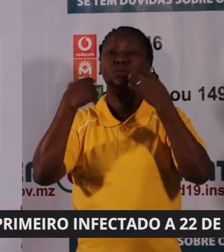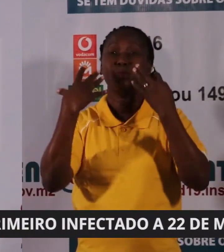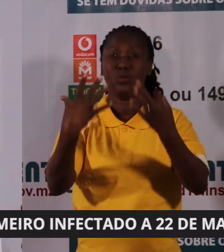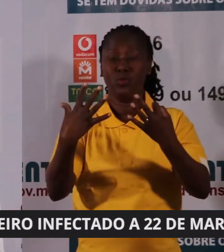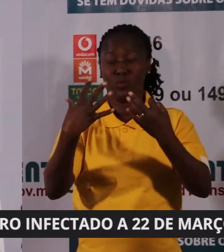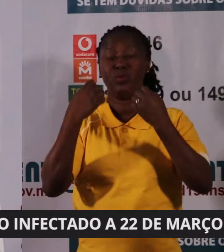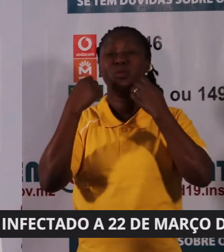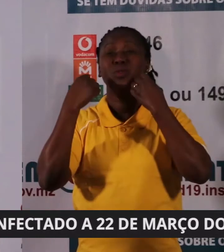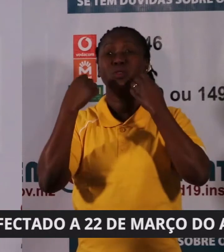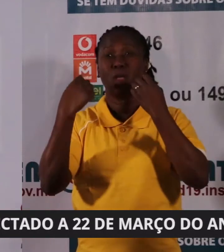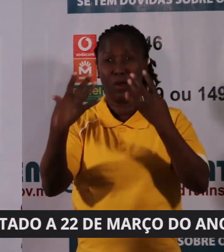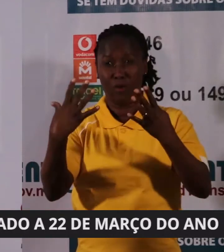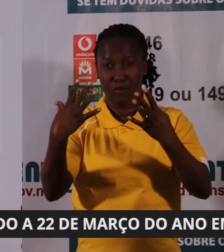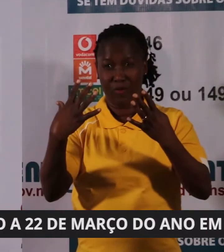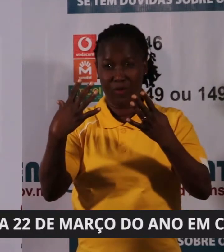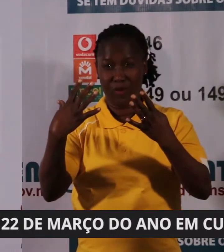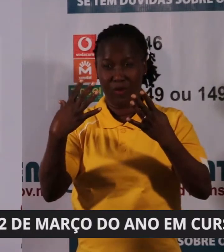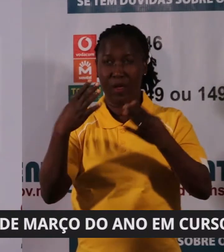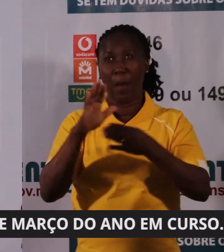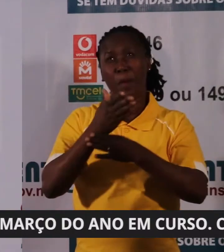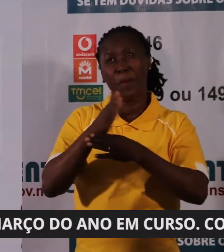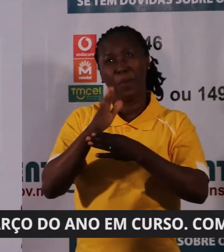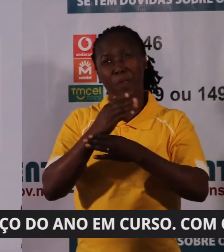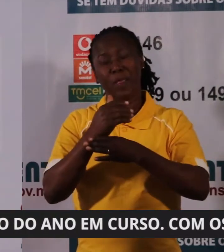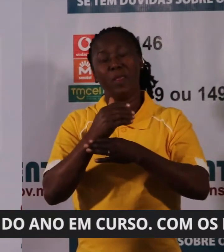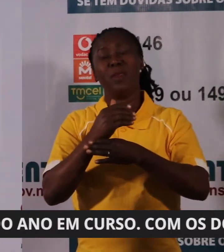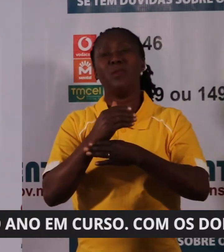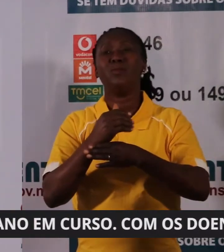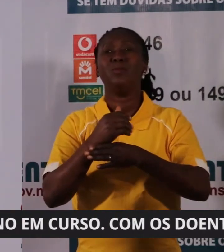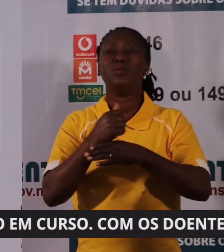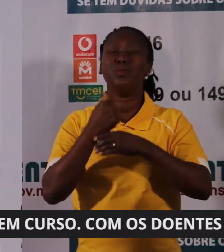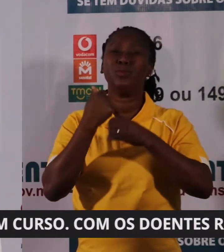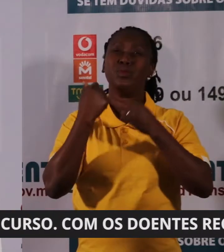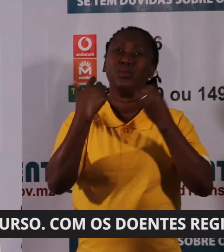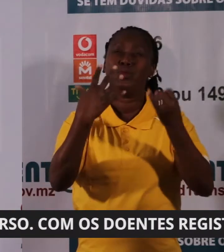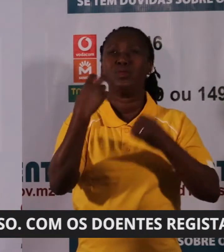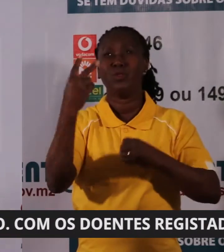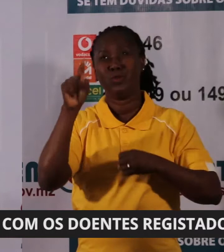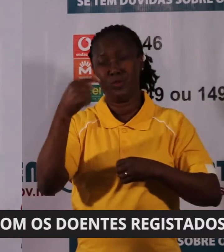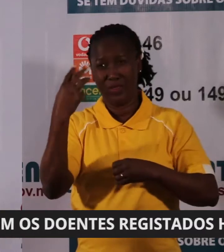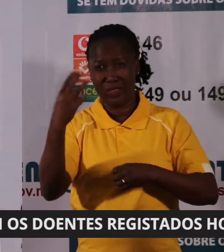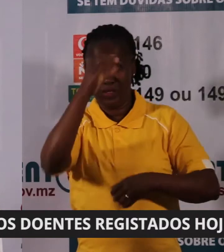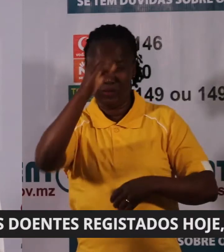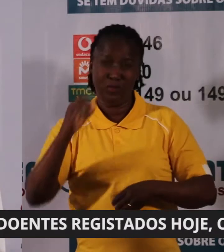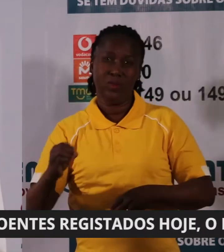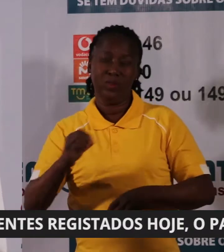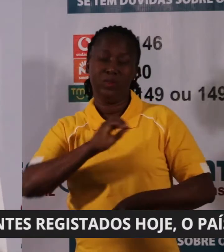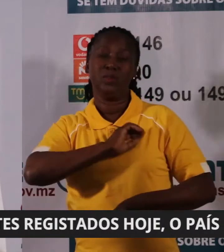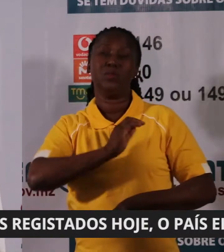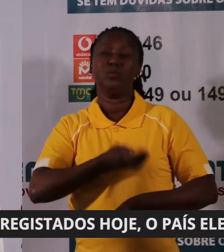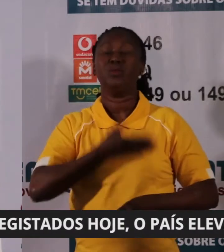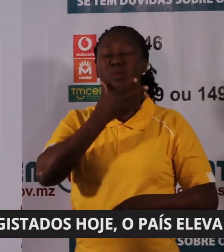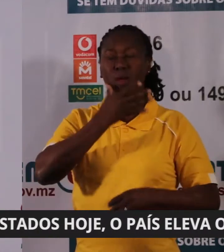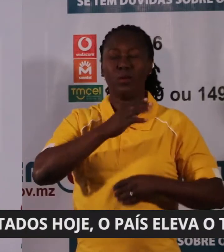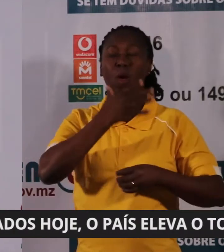cerca de sessenta e dois vírgula três por cento, são do sexo masculino e cinquenta e